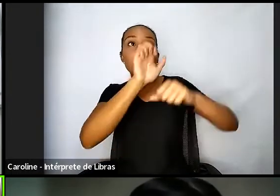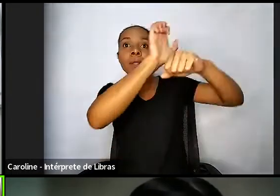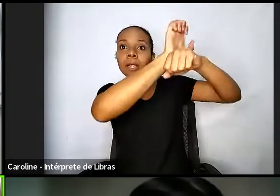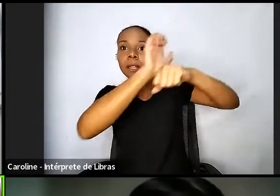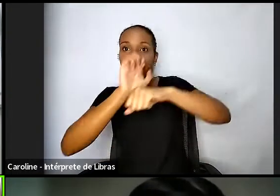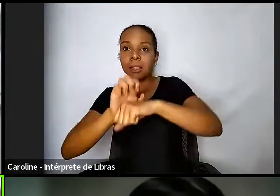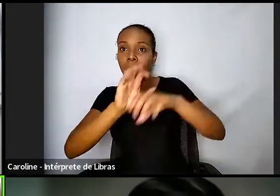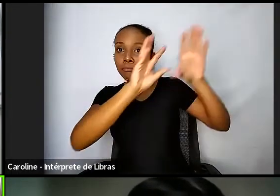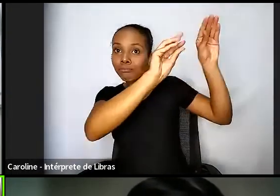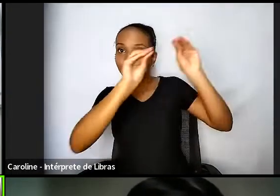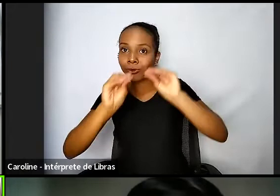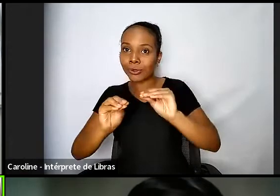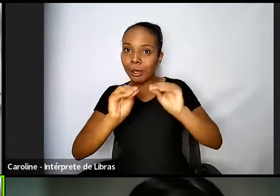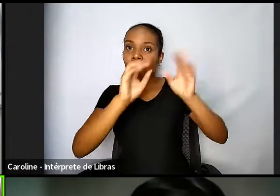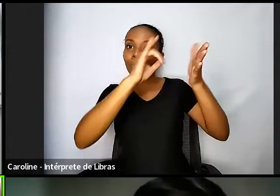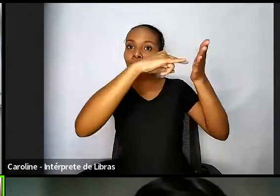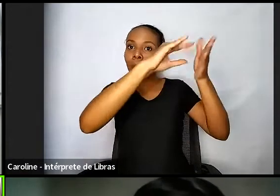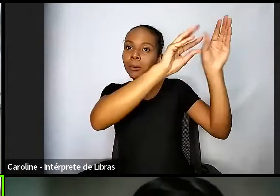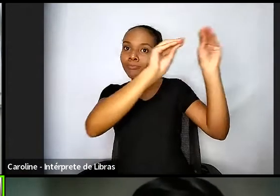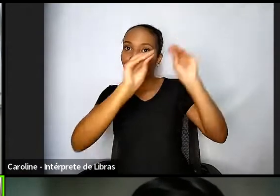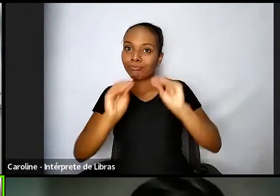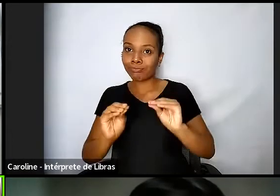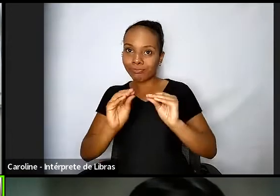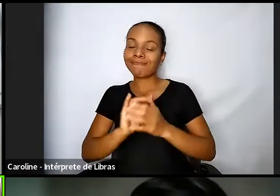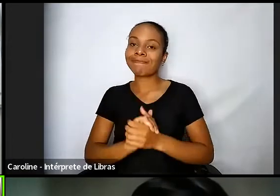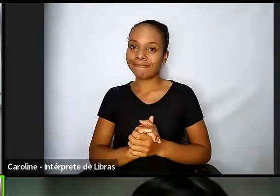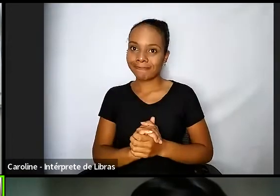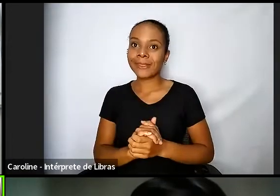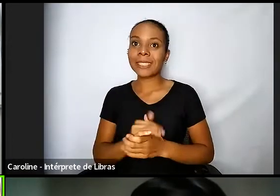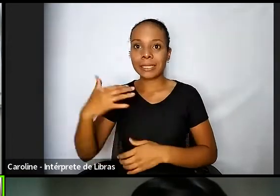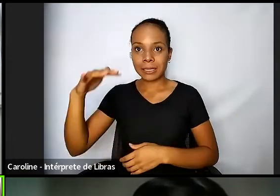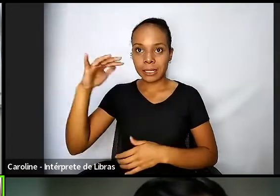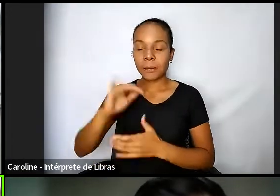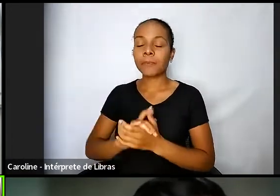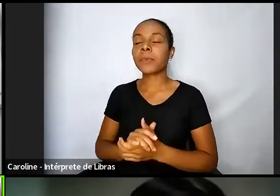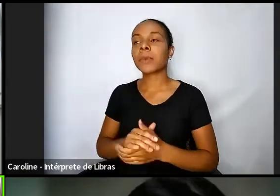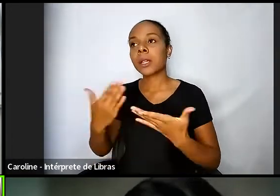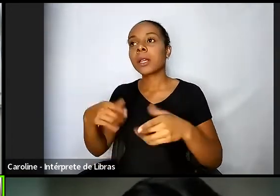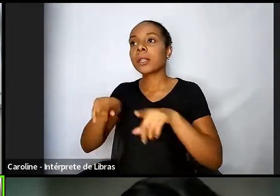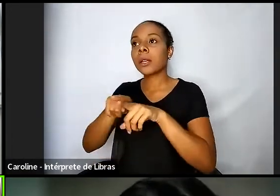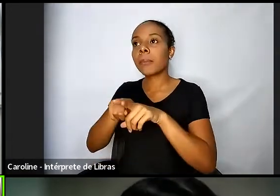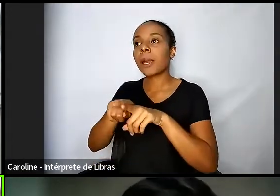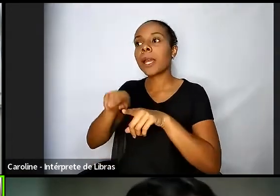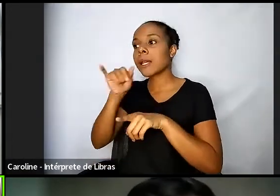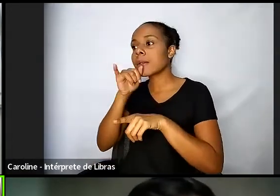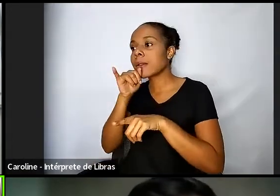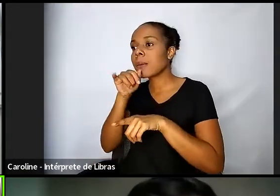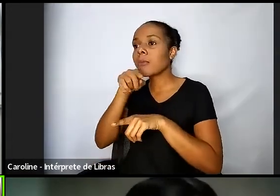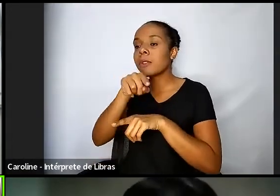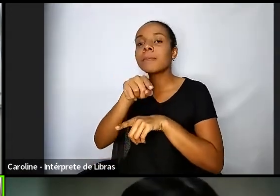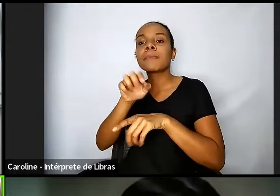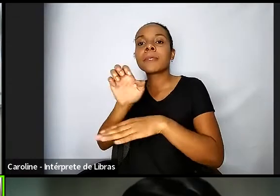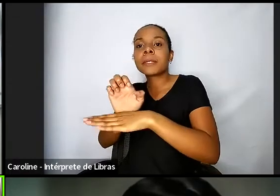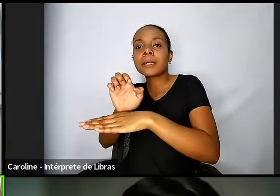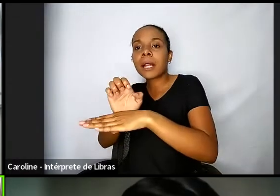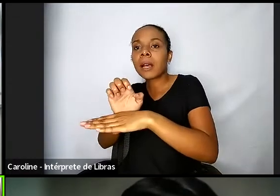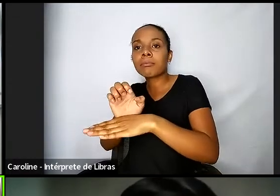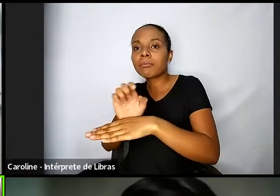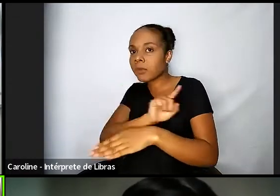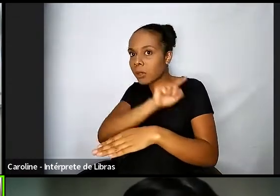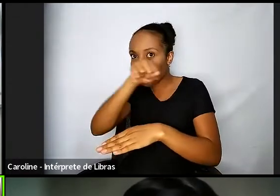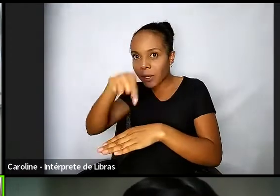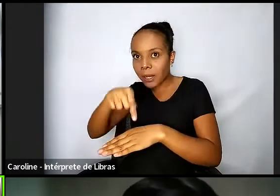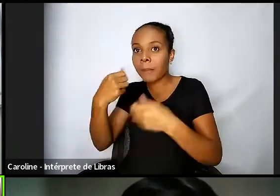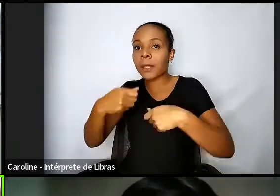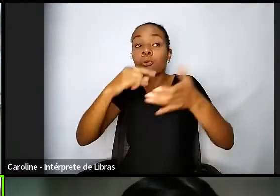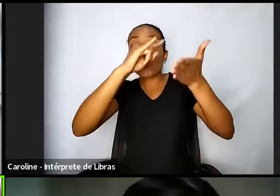Identificação você também se você ainda não passou nesse estado você vai precisar trazer toda a tua documentação de novo